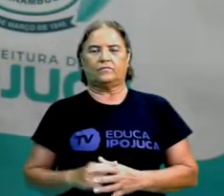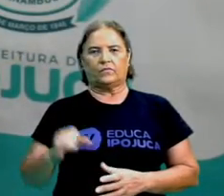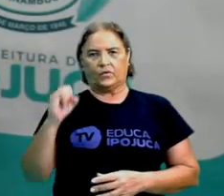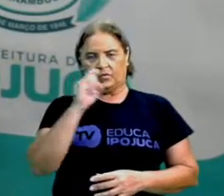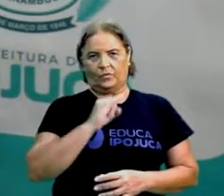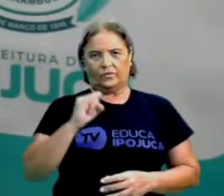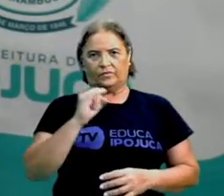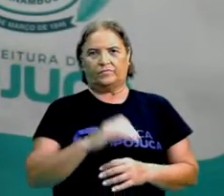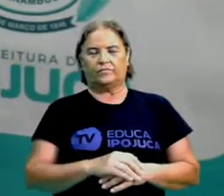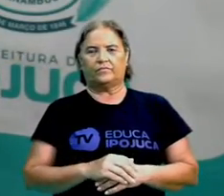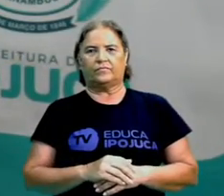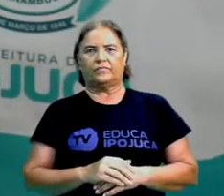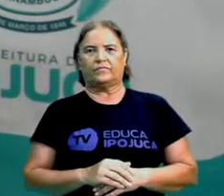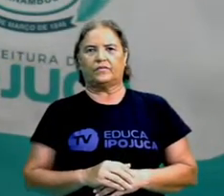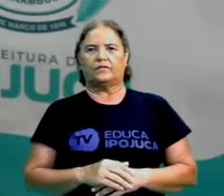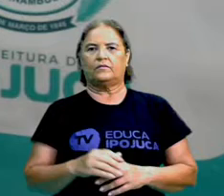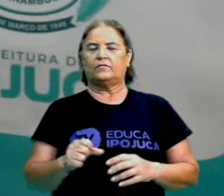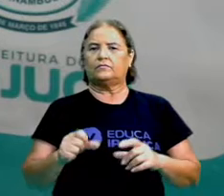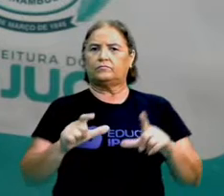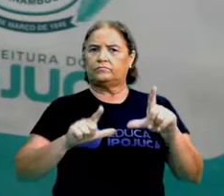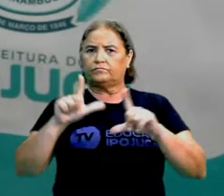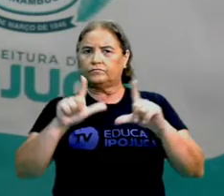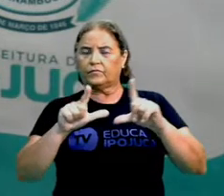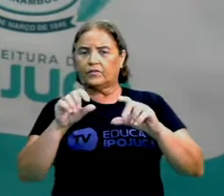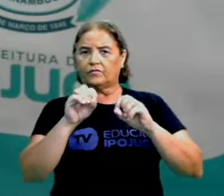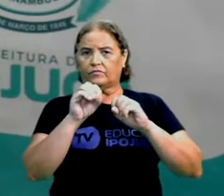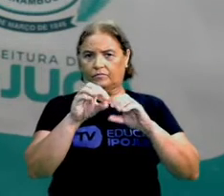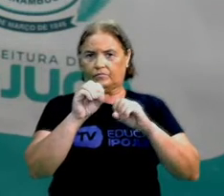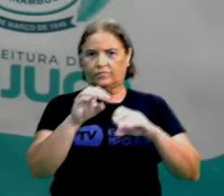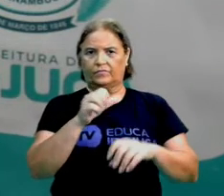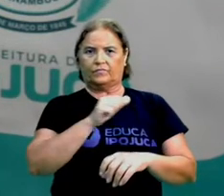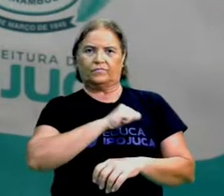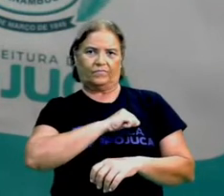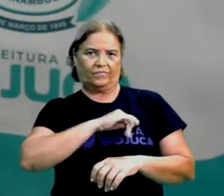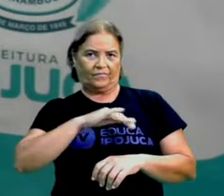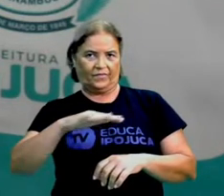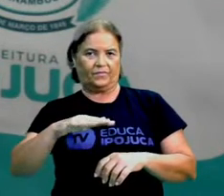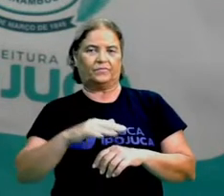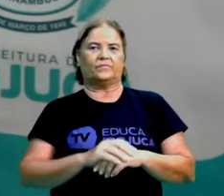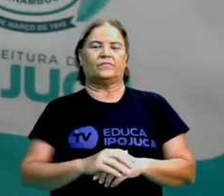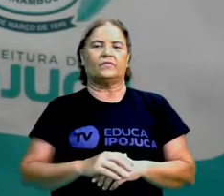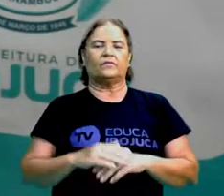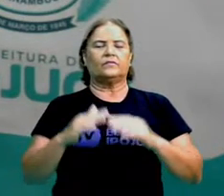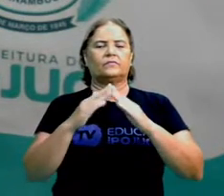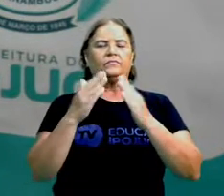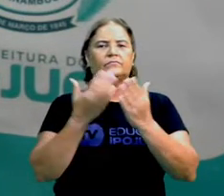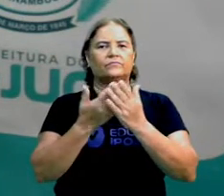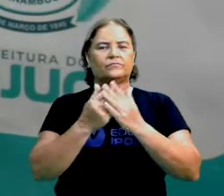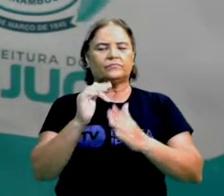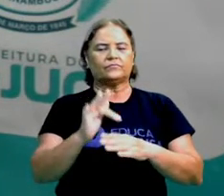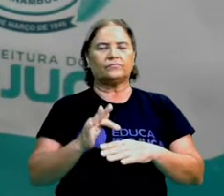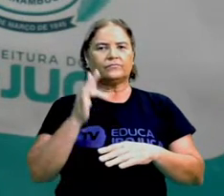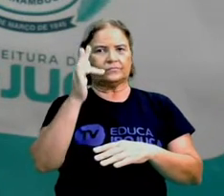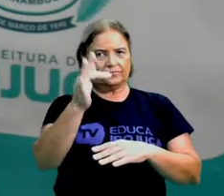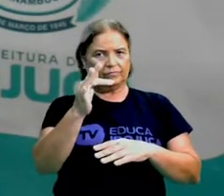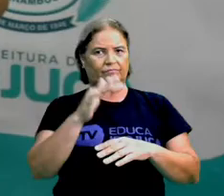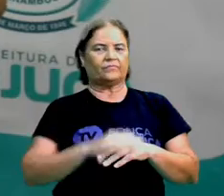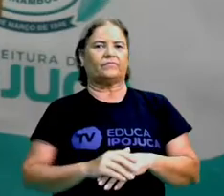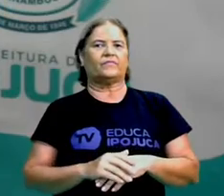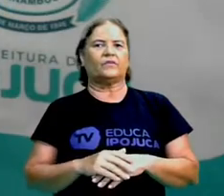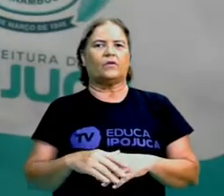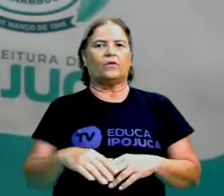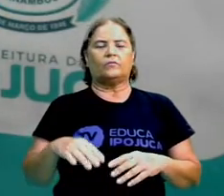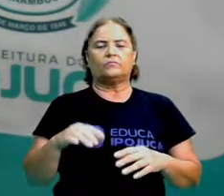Olá, está no ar a TV Educa e Pojuca, a escola do futuro. É o momento de